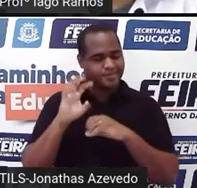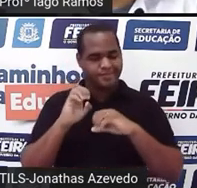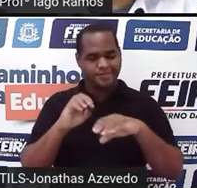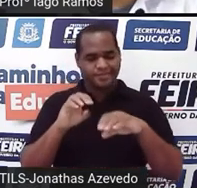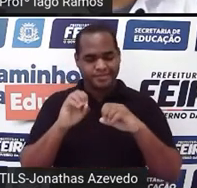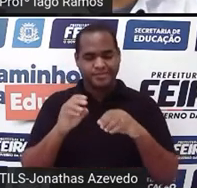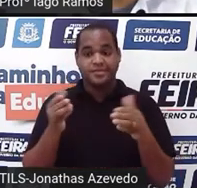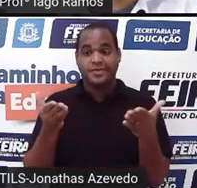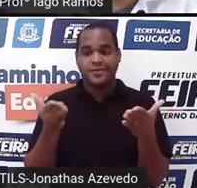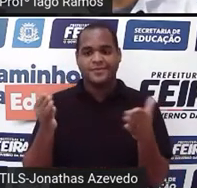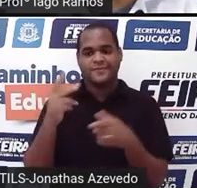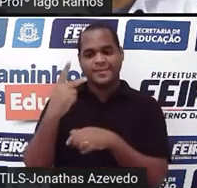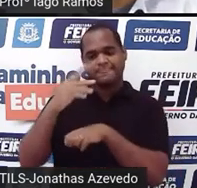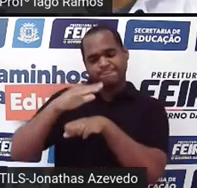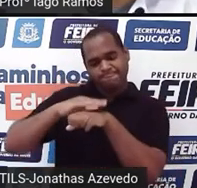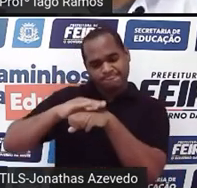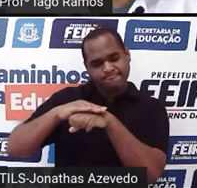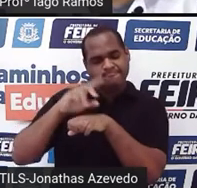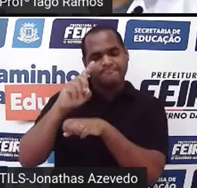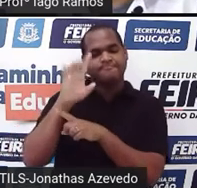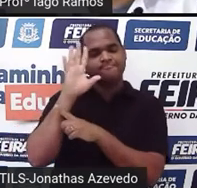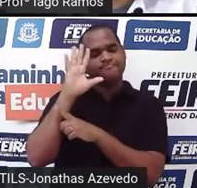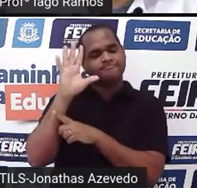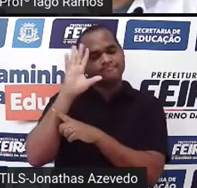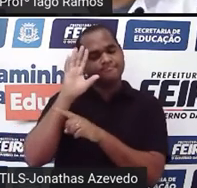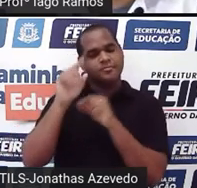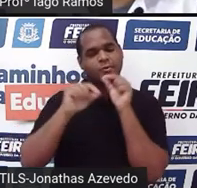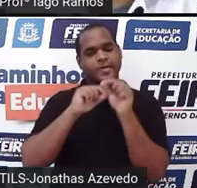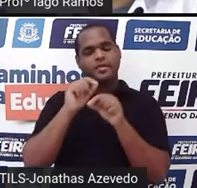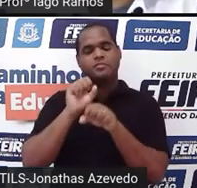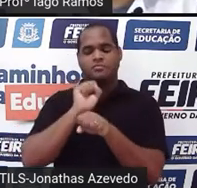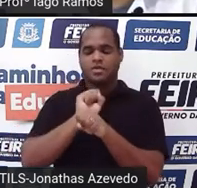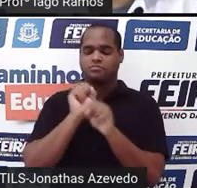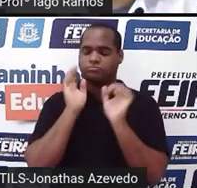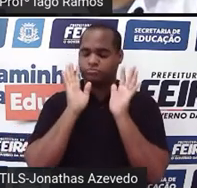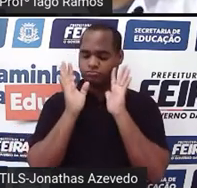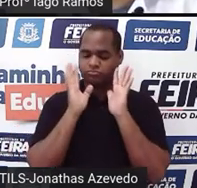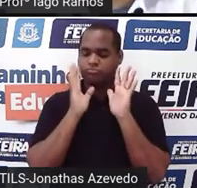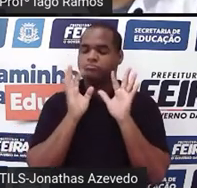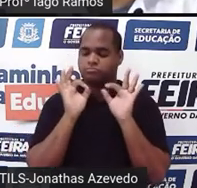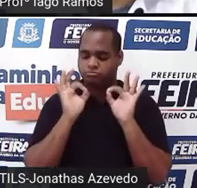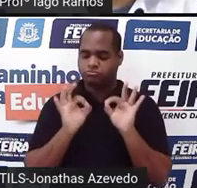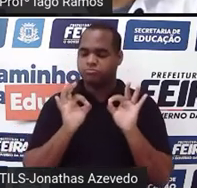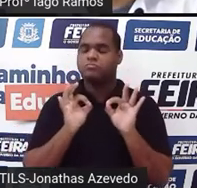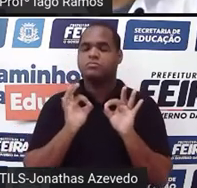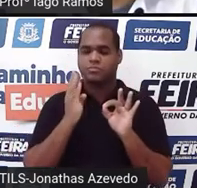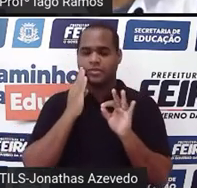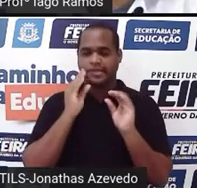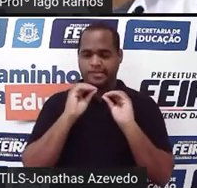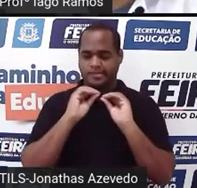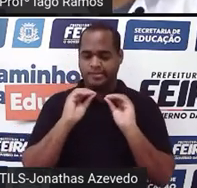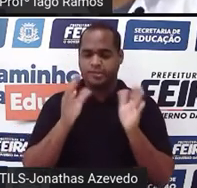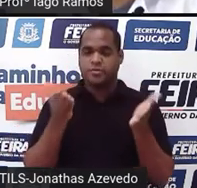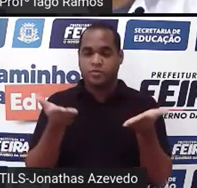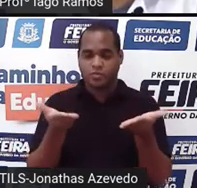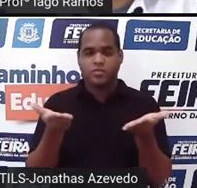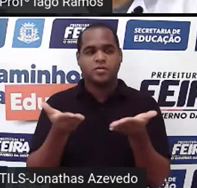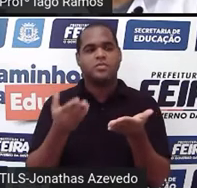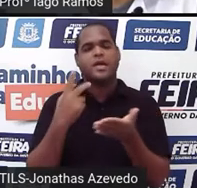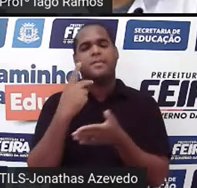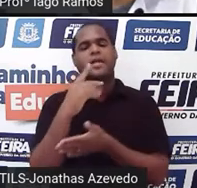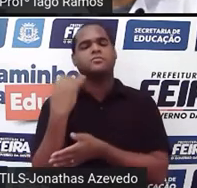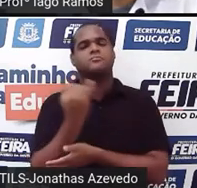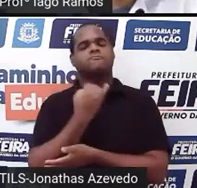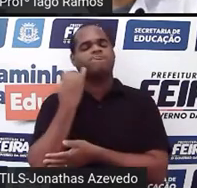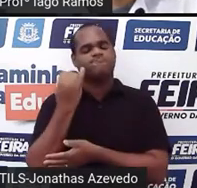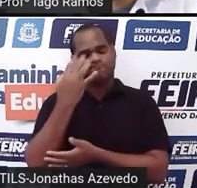é o momento de a gente parar e fazer o seguinte. Tá, até aqui, nesse momento da aula, o quanto foi que